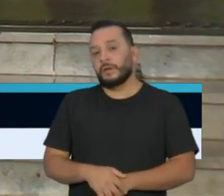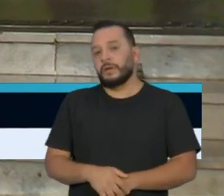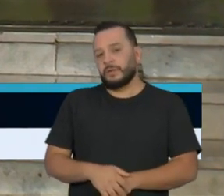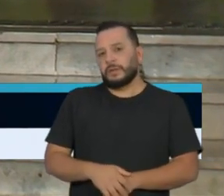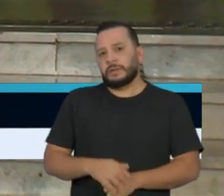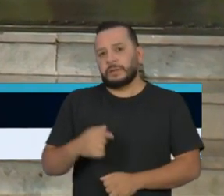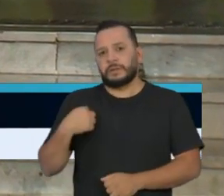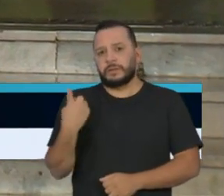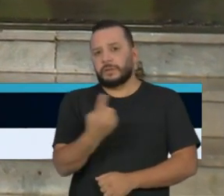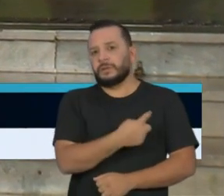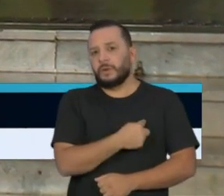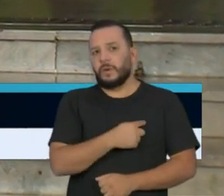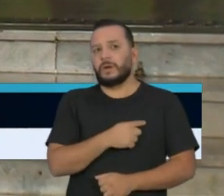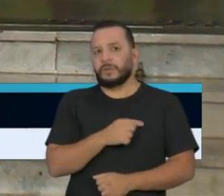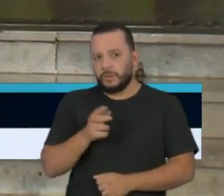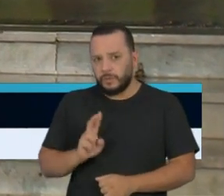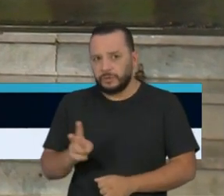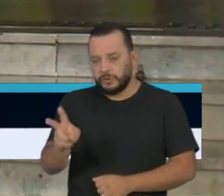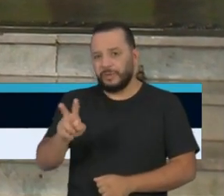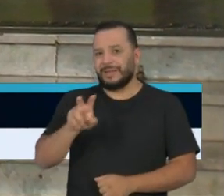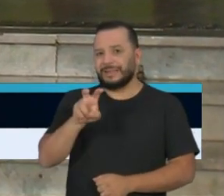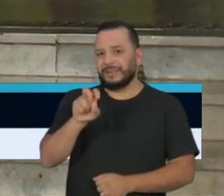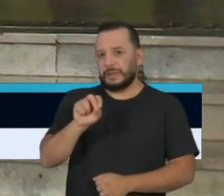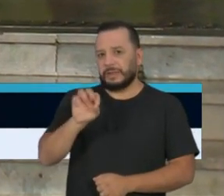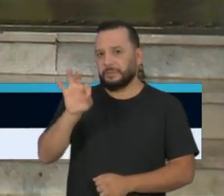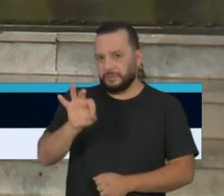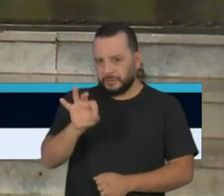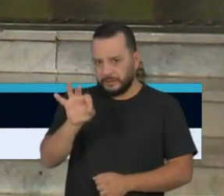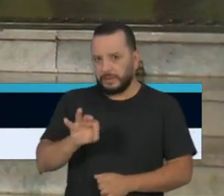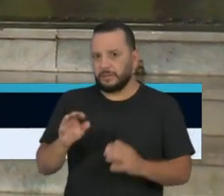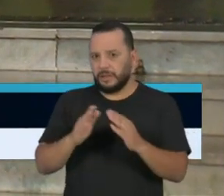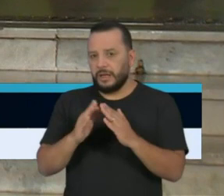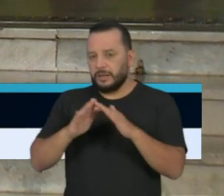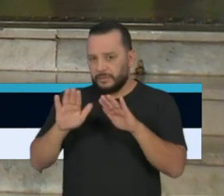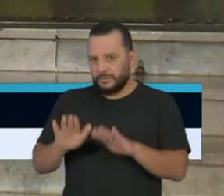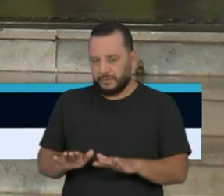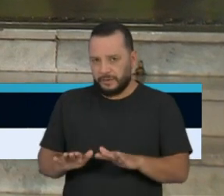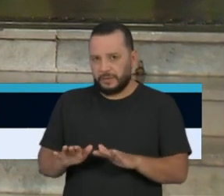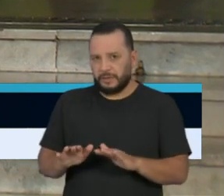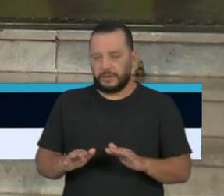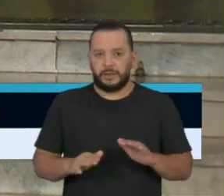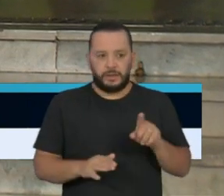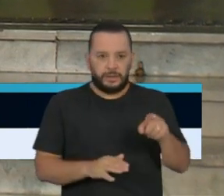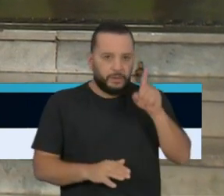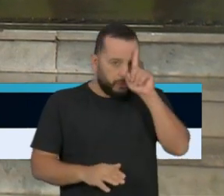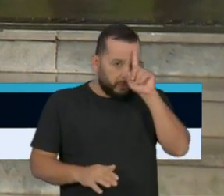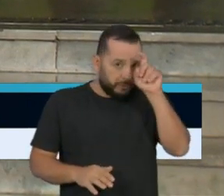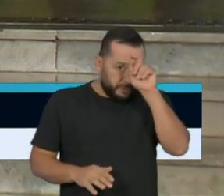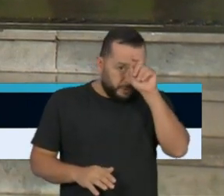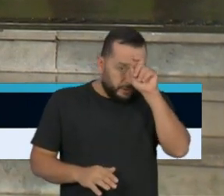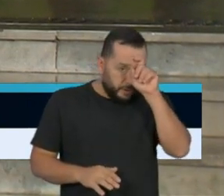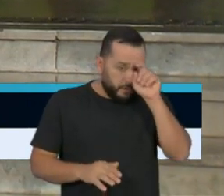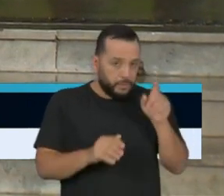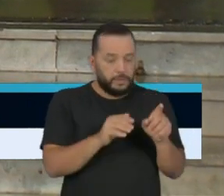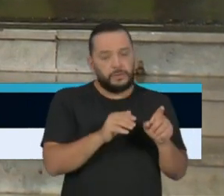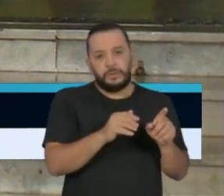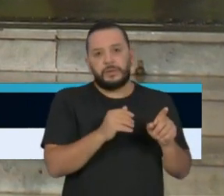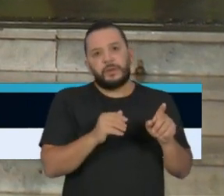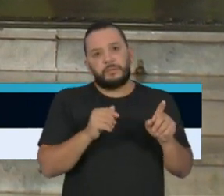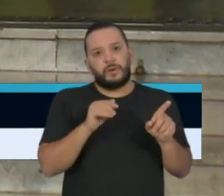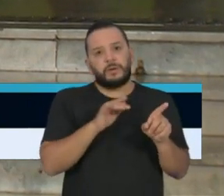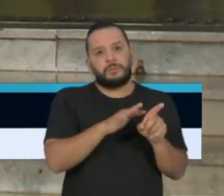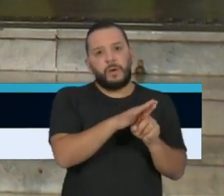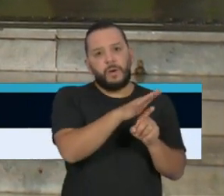nós mantivermos 50% na média da lotação dos casos de UTI, nós não